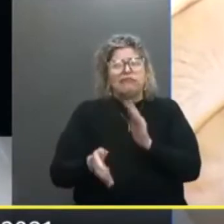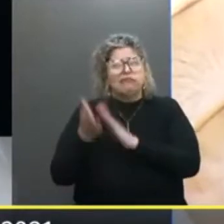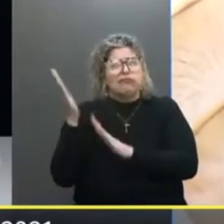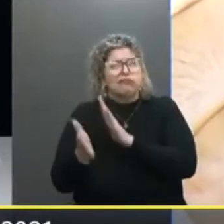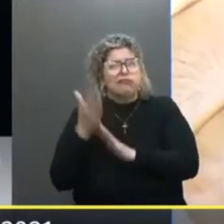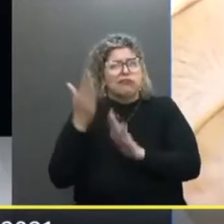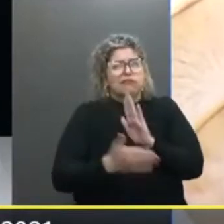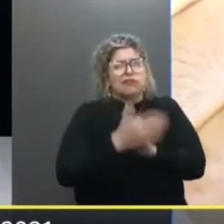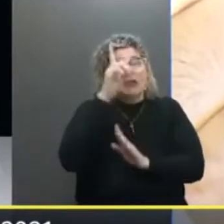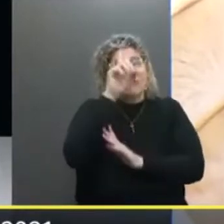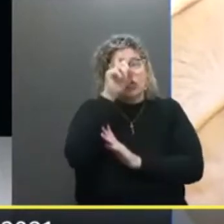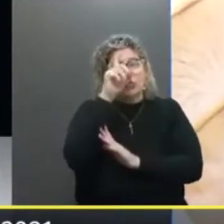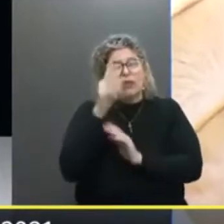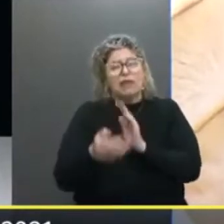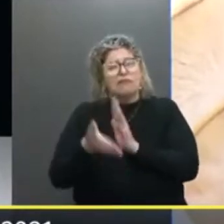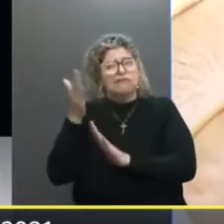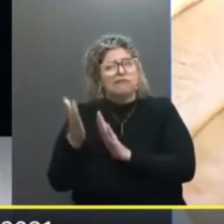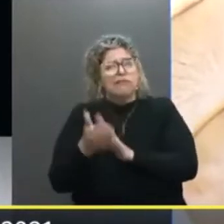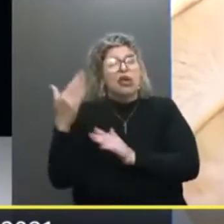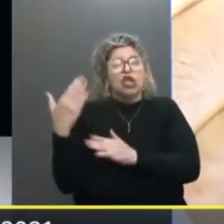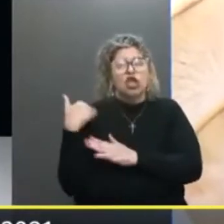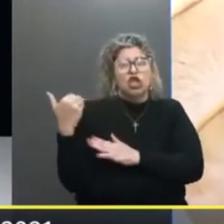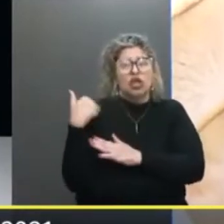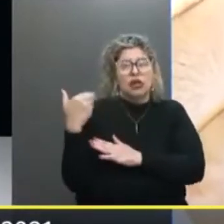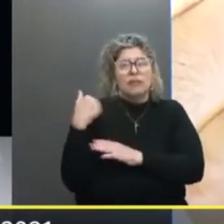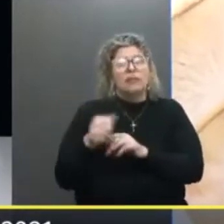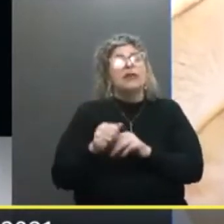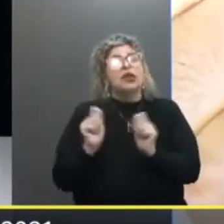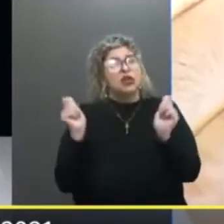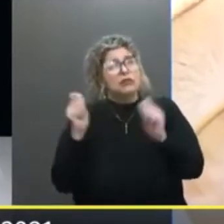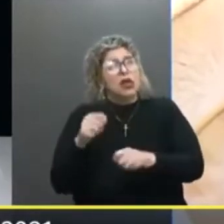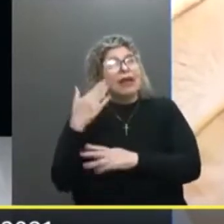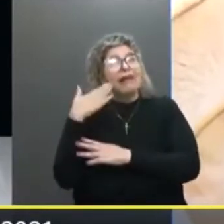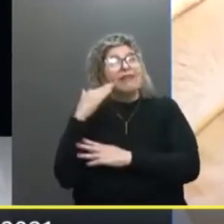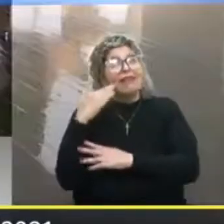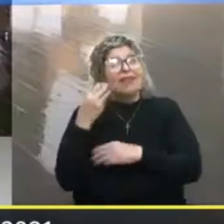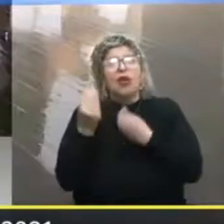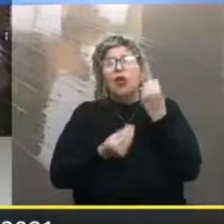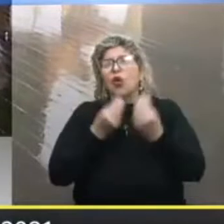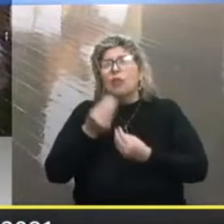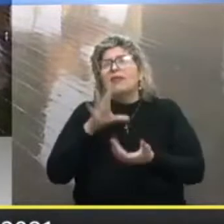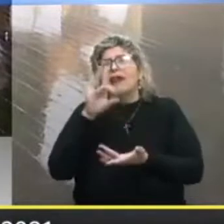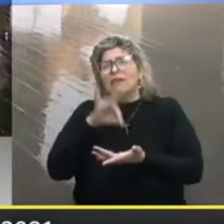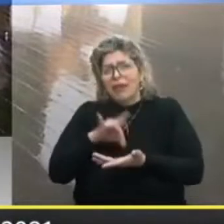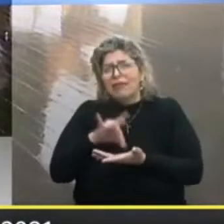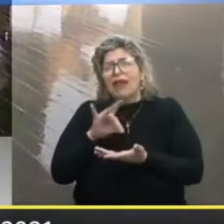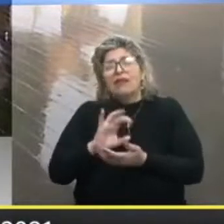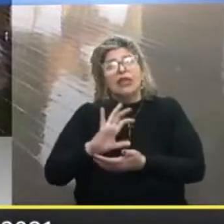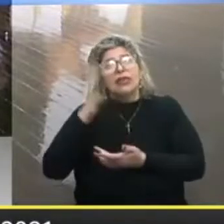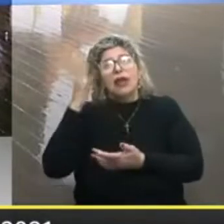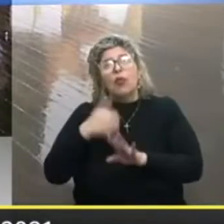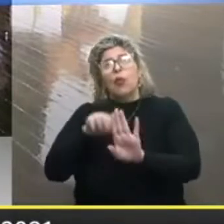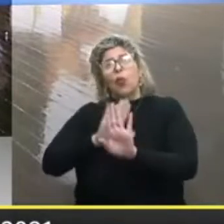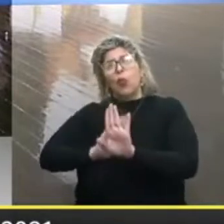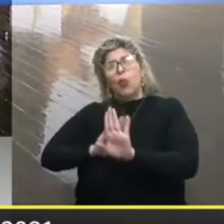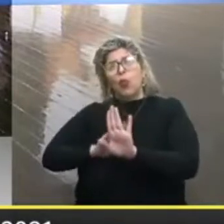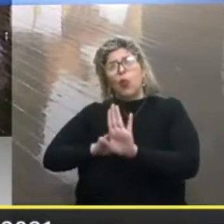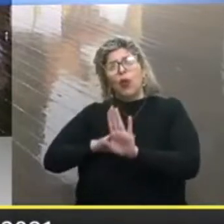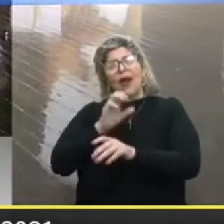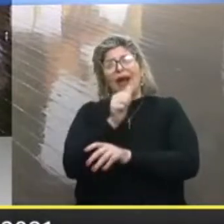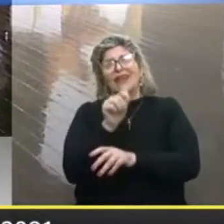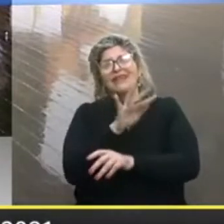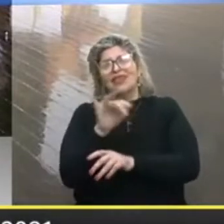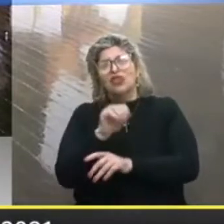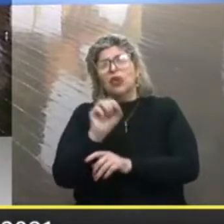De hospital Em hospital Que nos chama Para que a gente Entenda A verdade Dos fatos Por trás Do programa